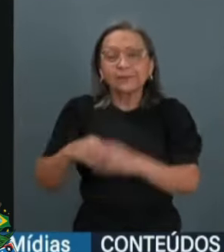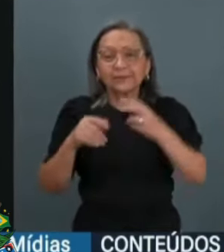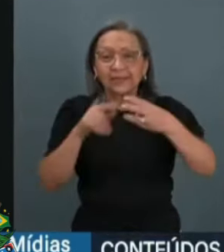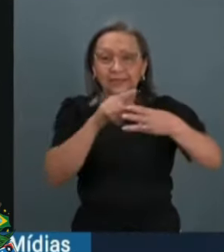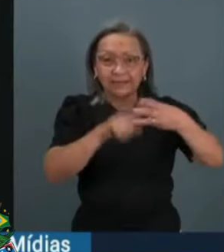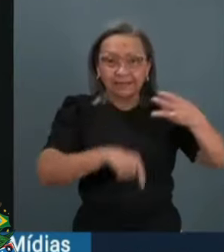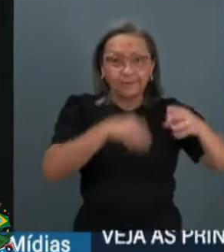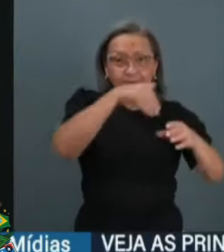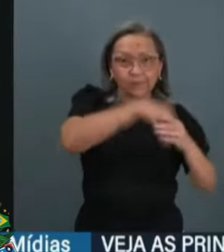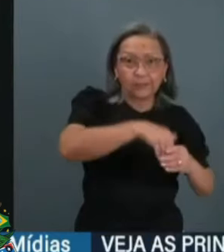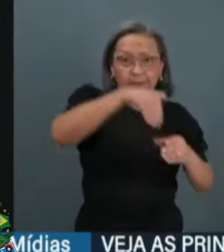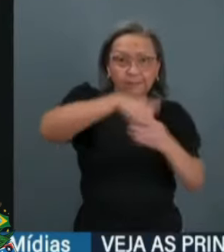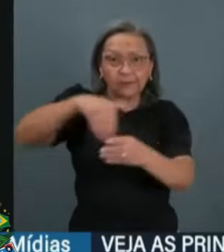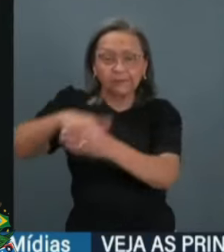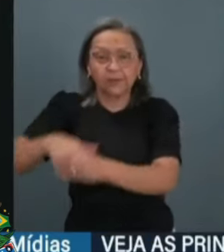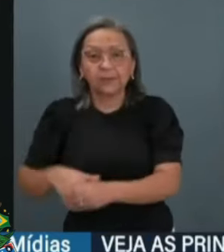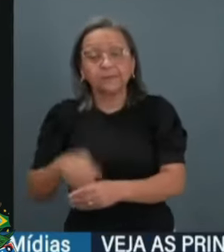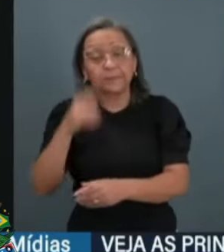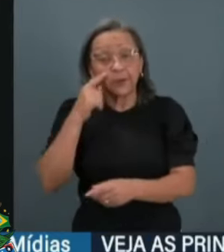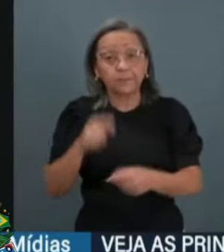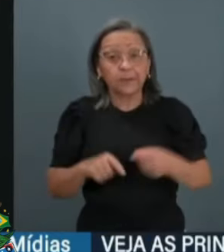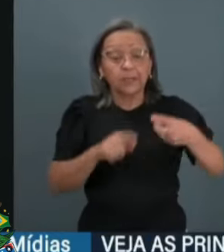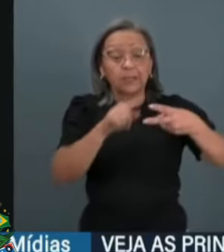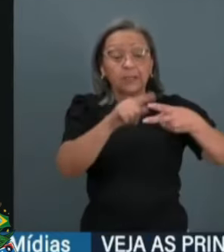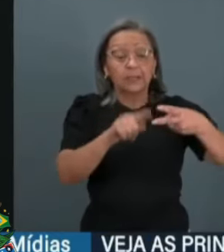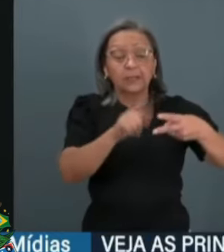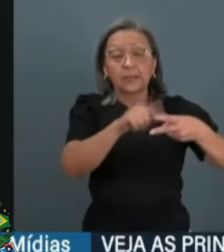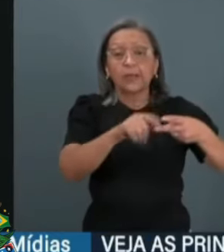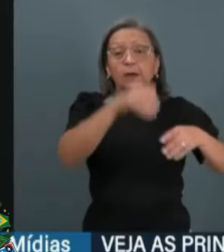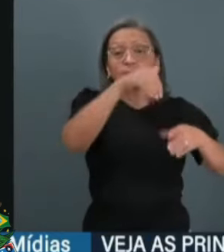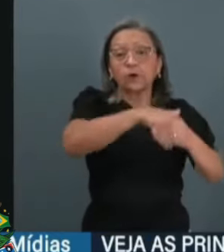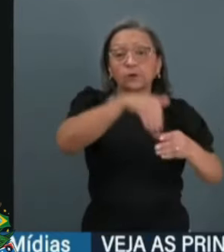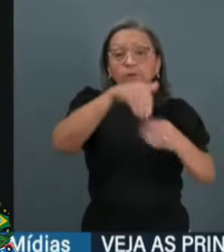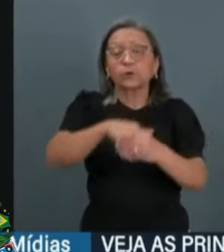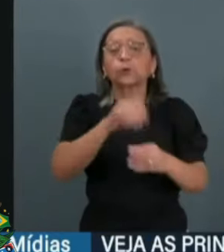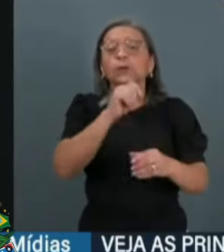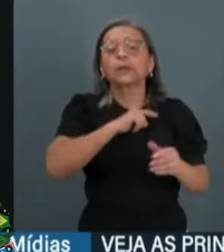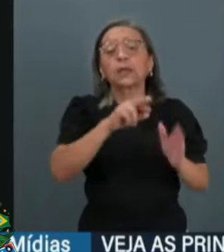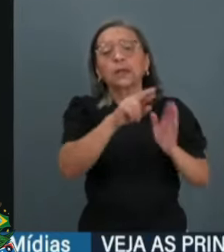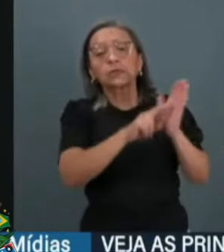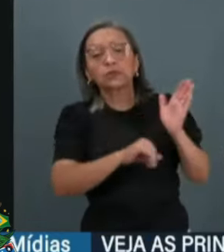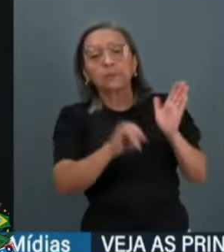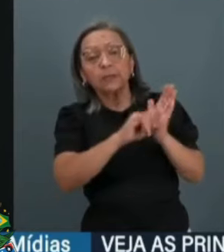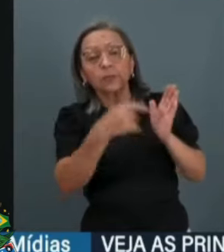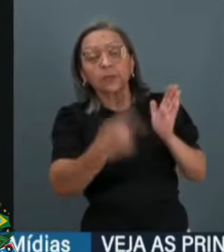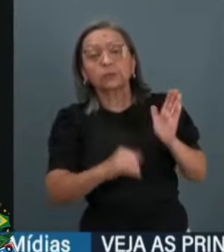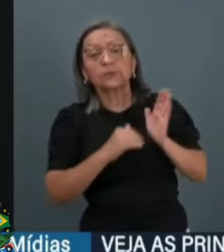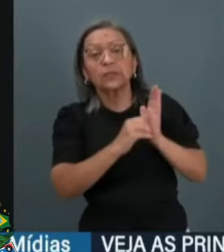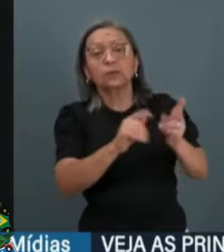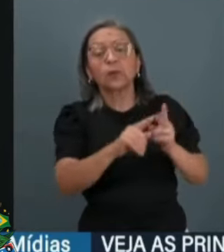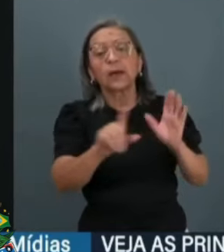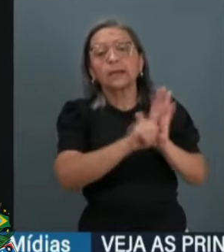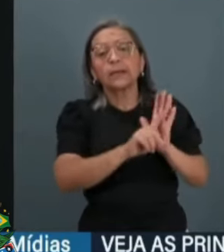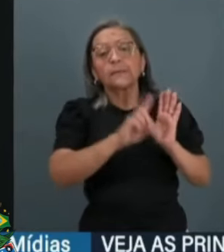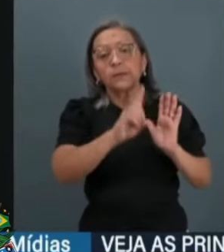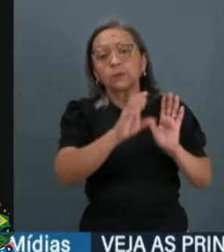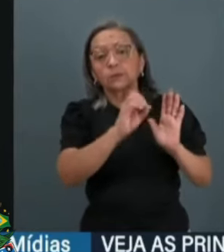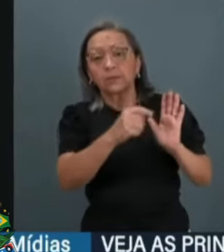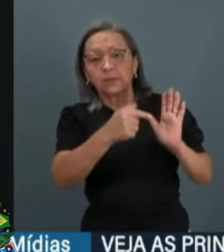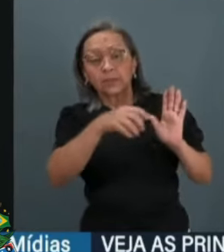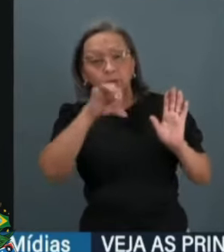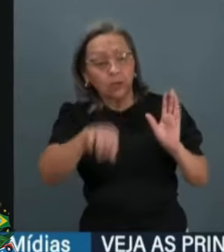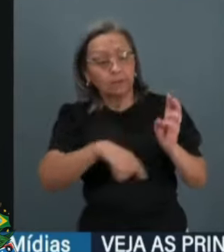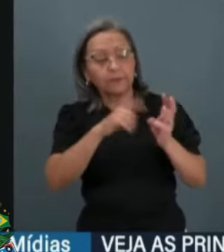Nas duas primeiras votações, o que diz o Regimento do Senado Federal, o que diz a Lei 1079, o que diz a